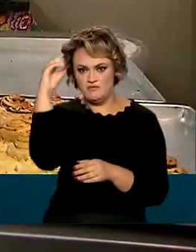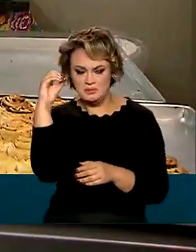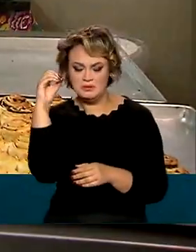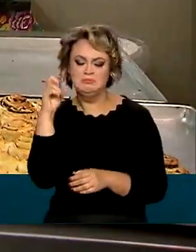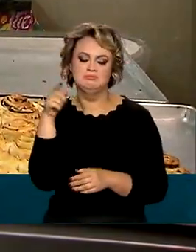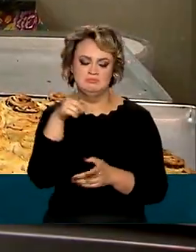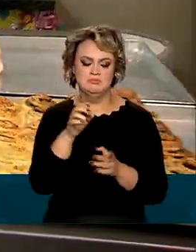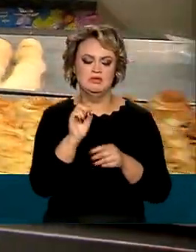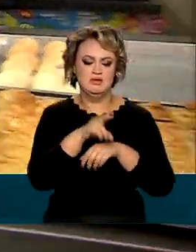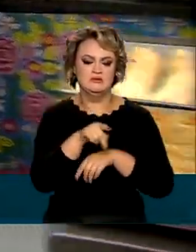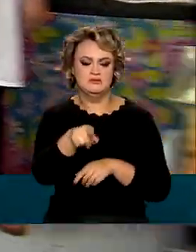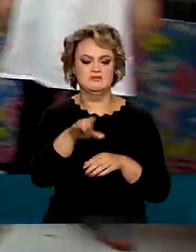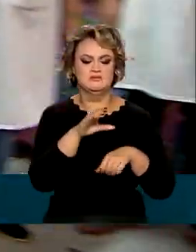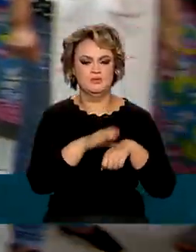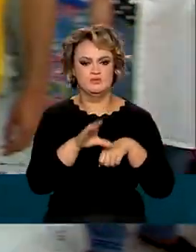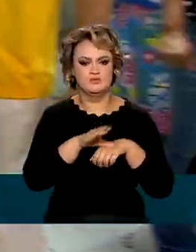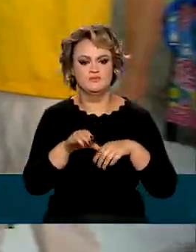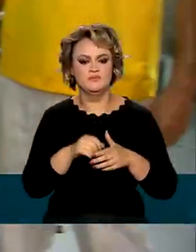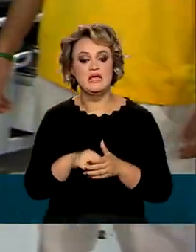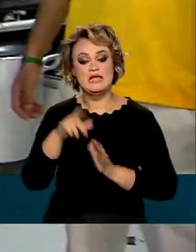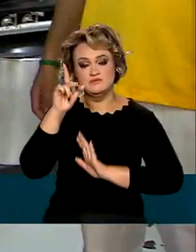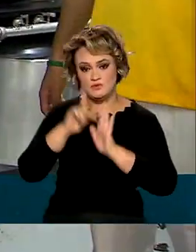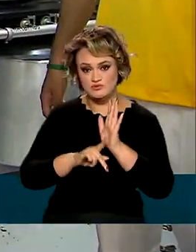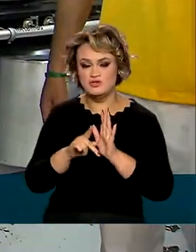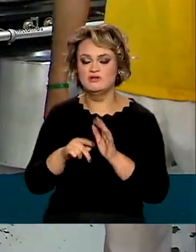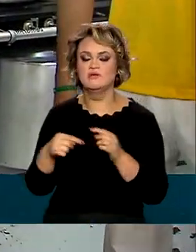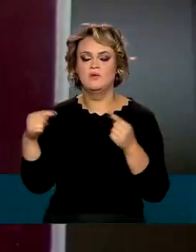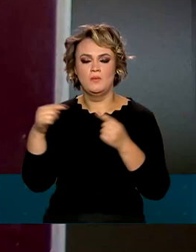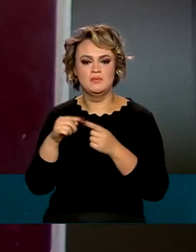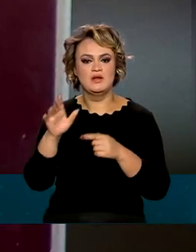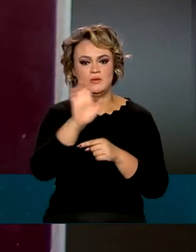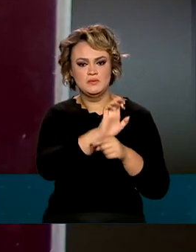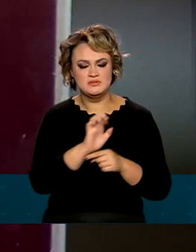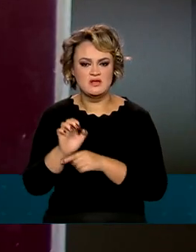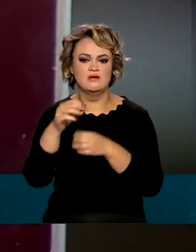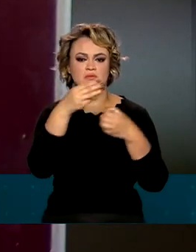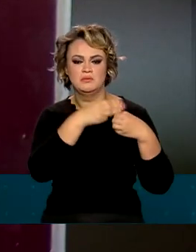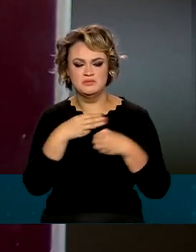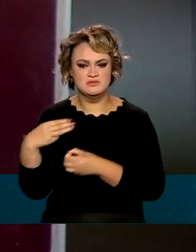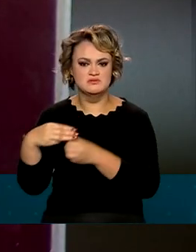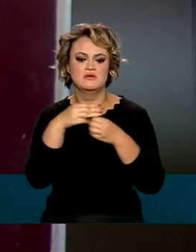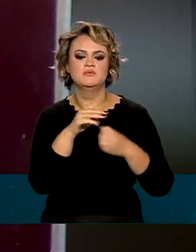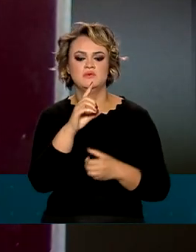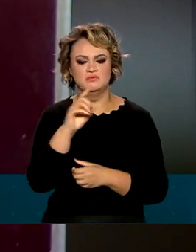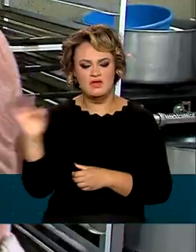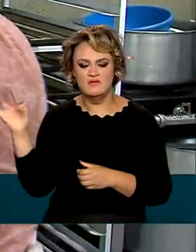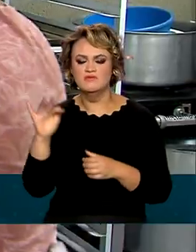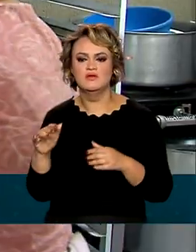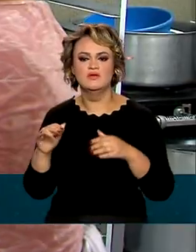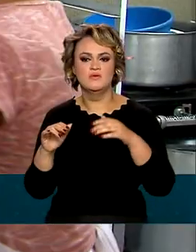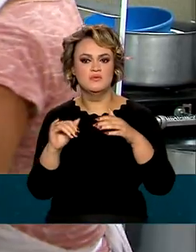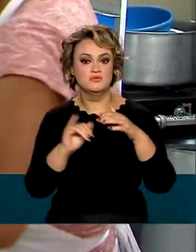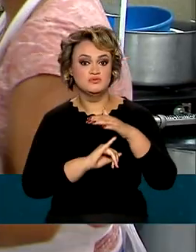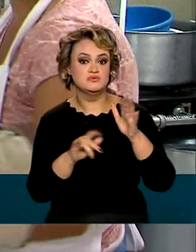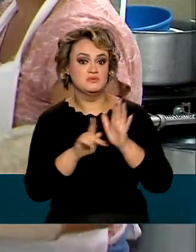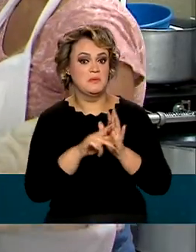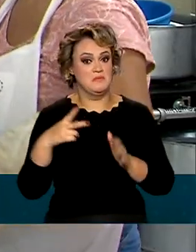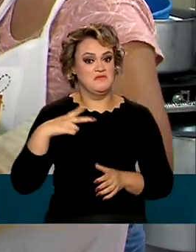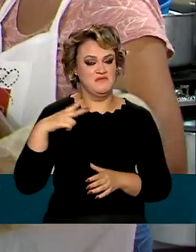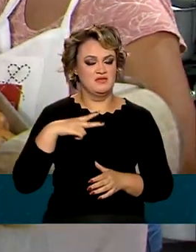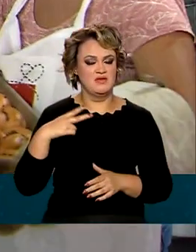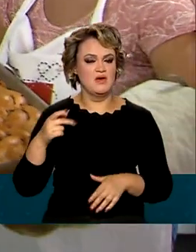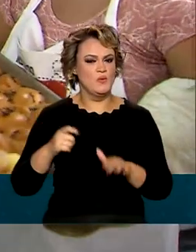projeto integra o poder público federal, estadual, distrital e municipal, com entidades e instituições privadas. O